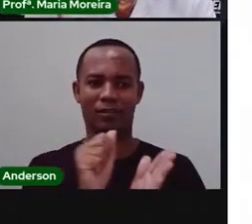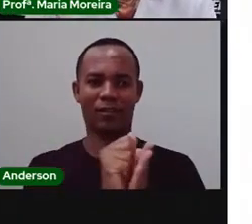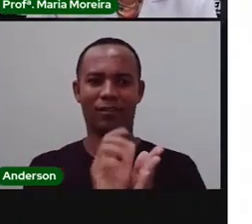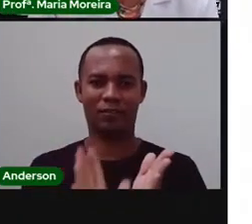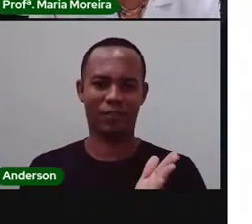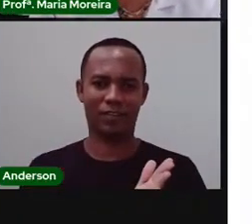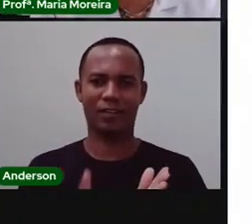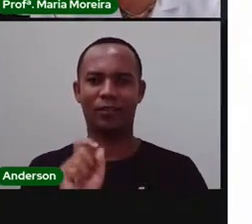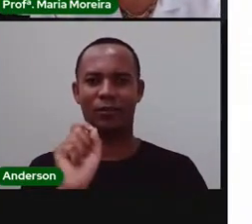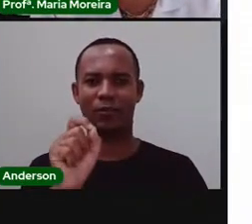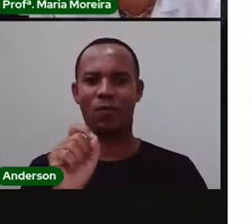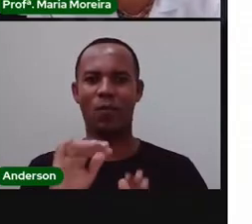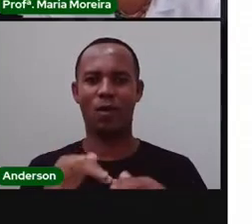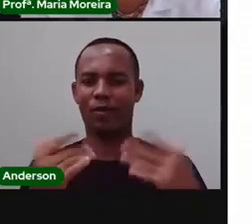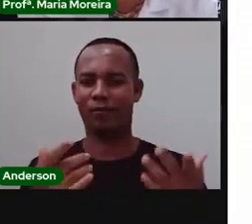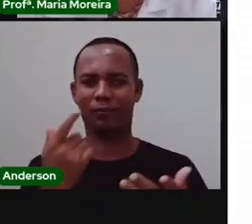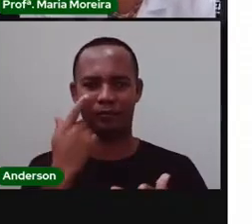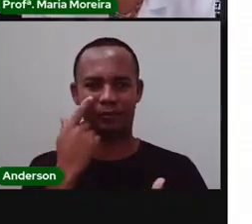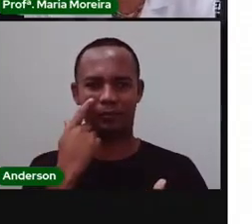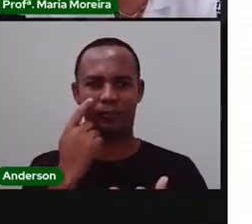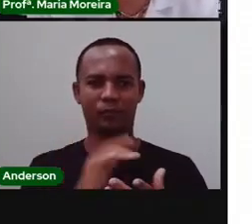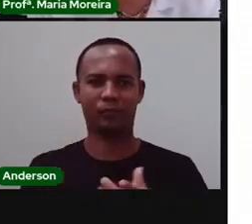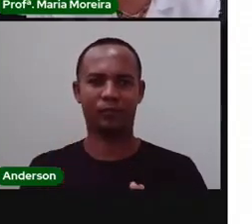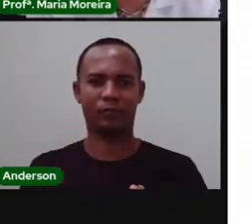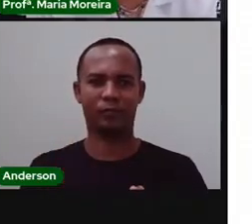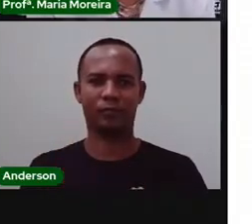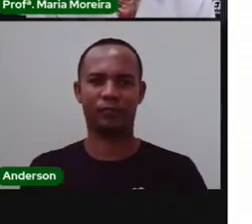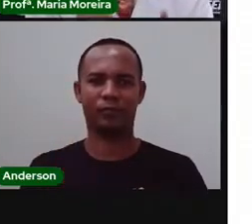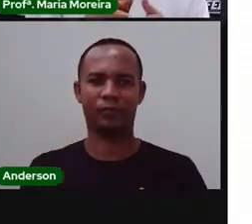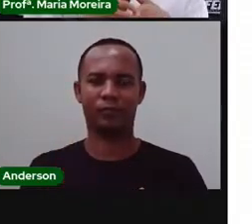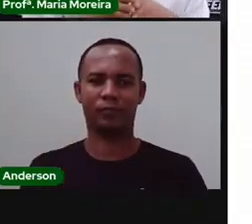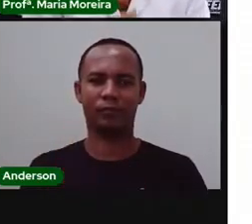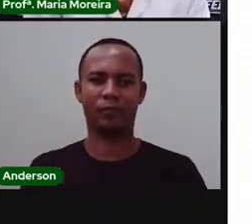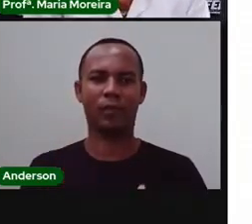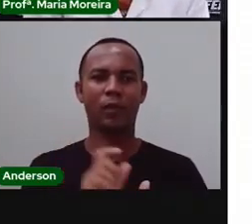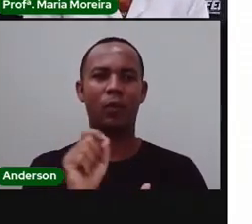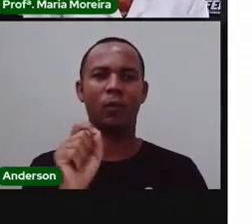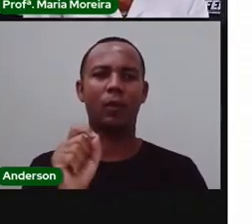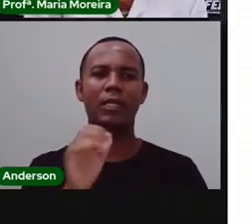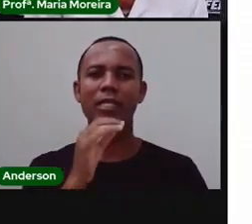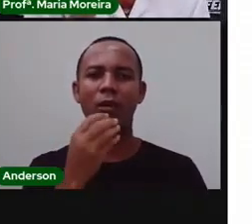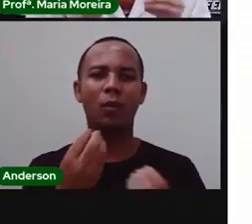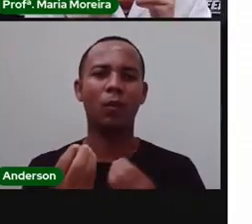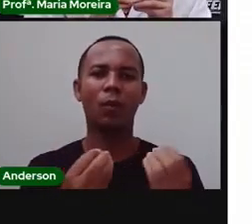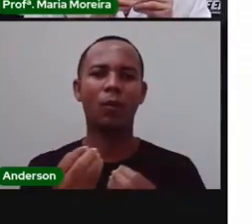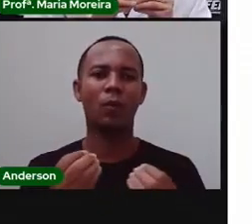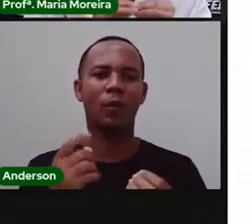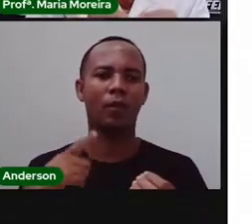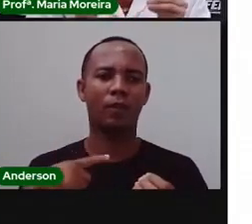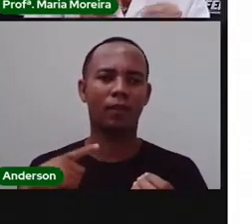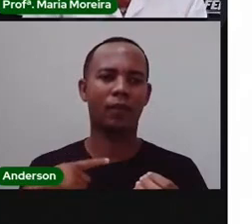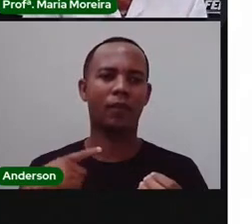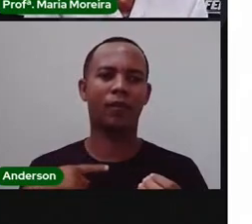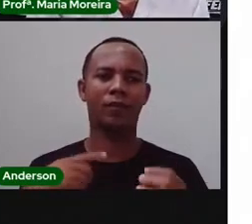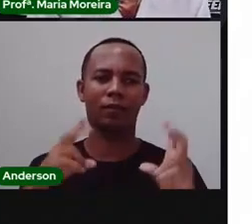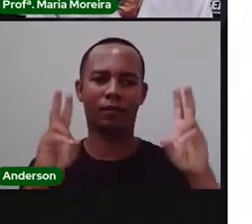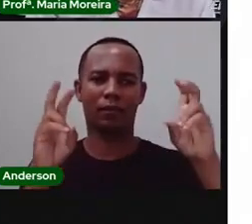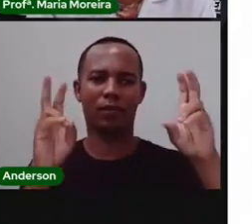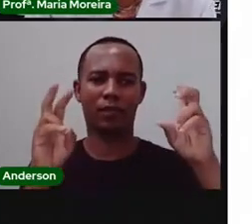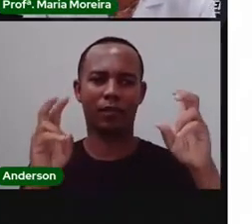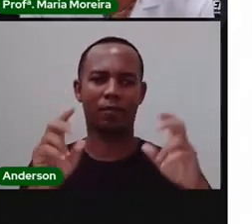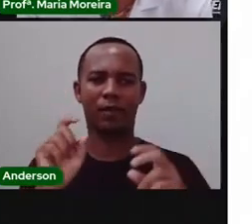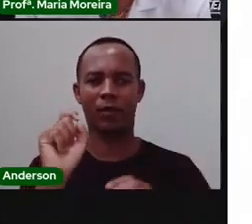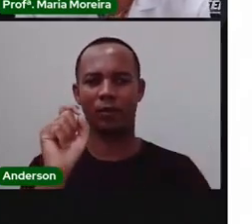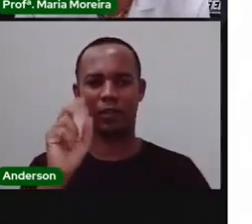Que é uma atividade Complementar E o que é que consiste Essa atividade complementar? Tem um texto E o texto é A